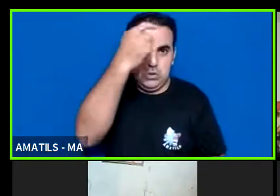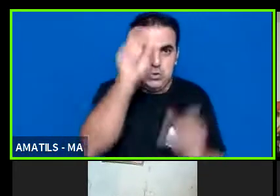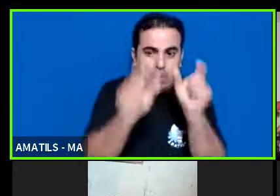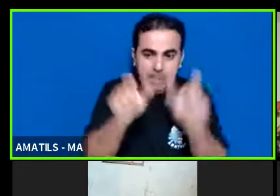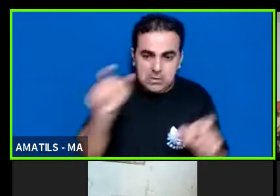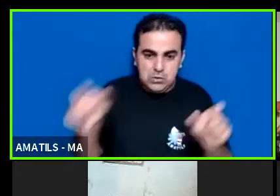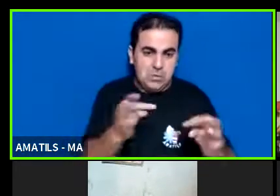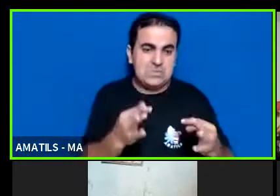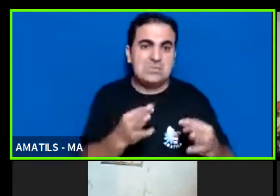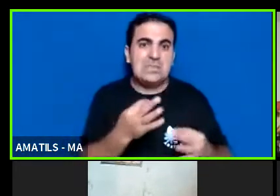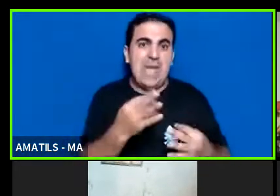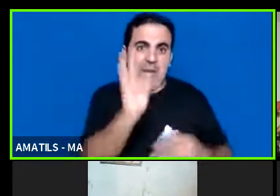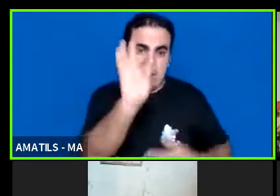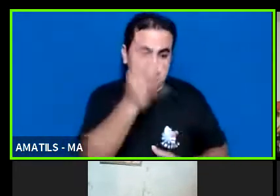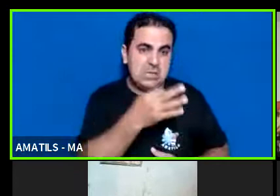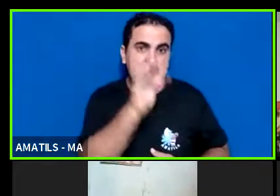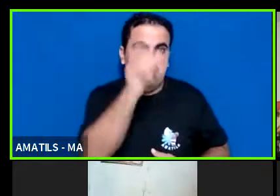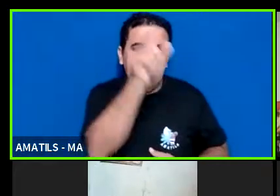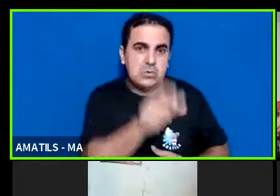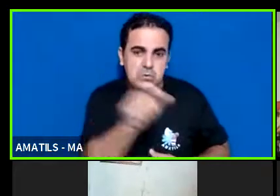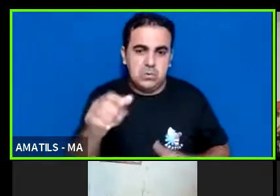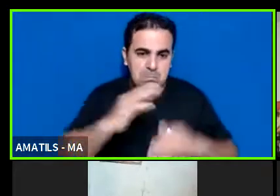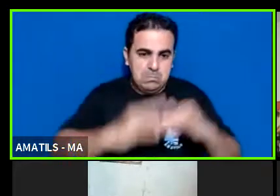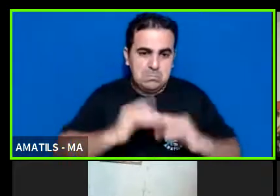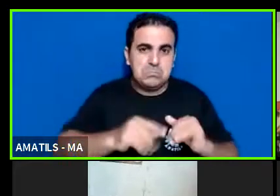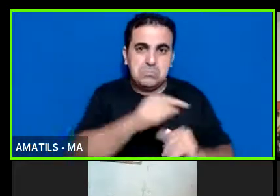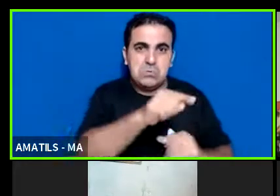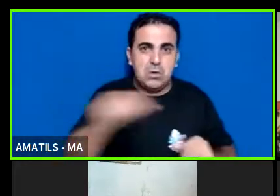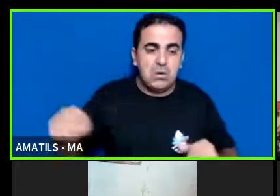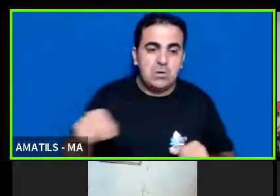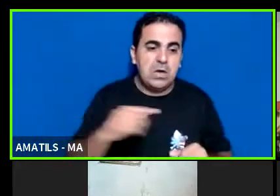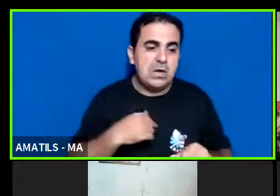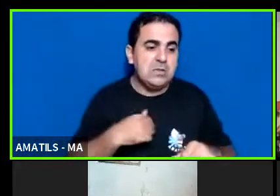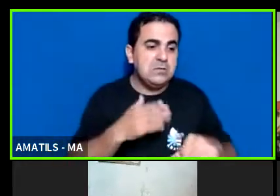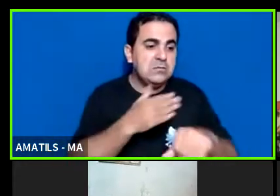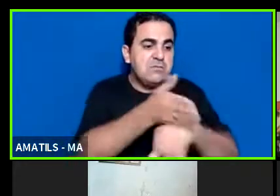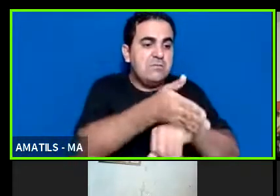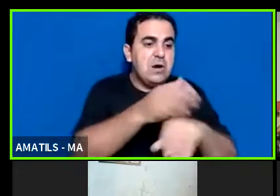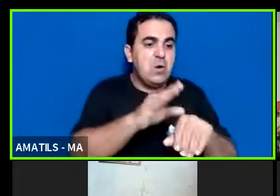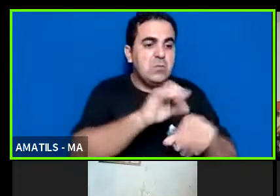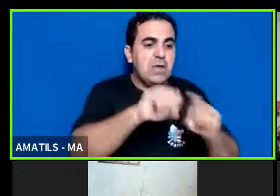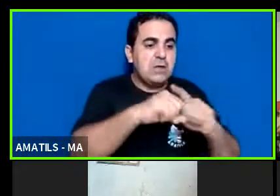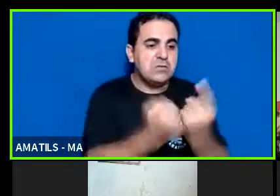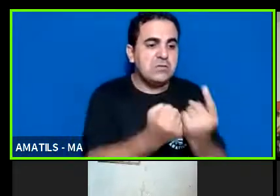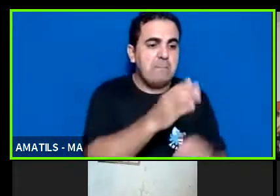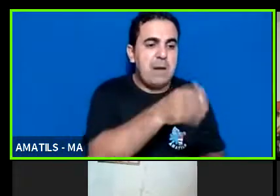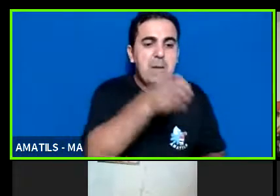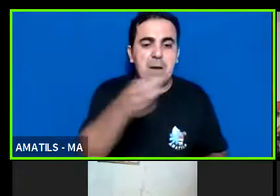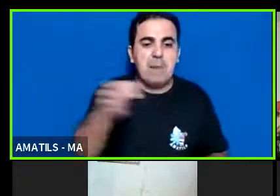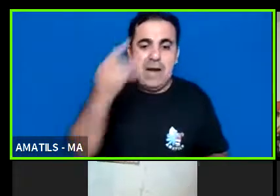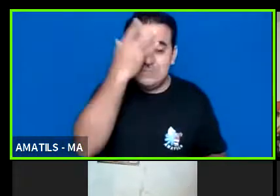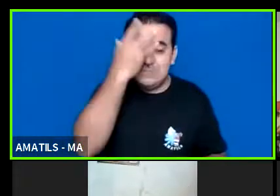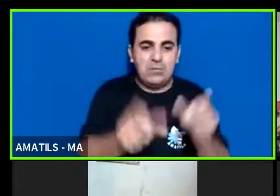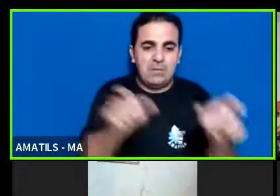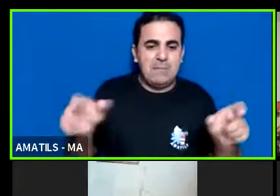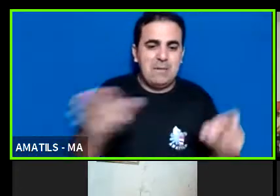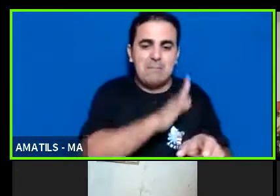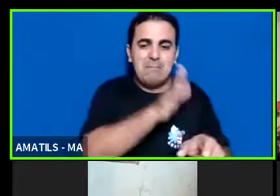que ouve a comunidade a sociedade e aí elenca então a destinação dos recursos